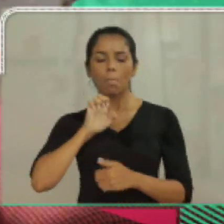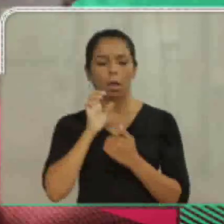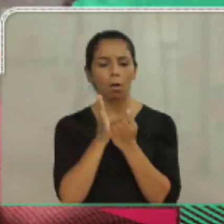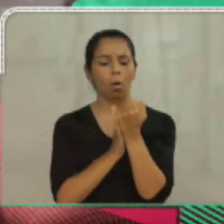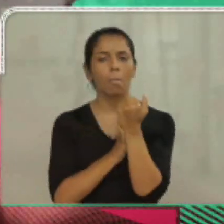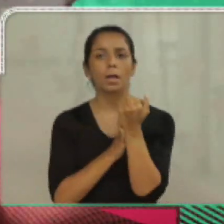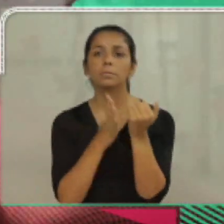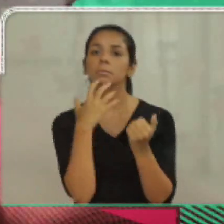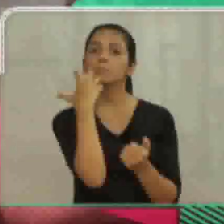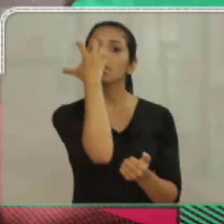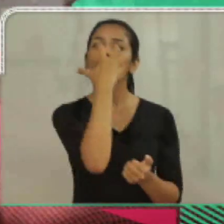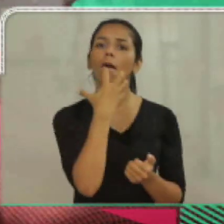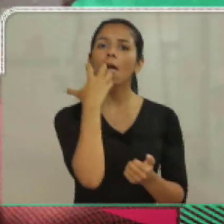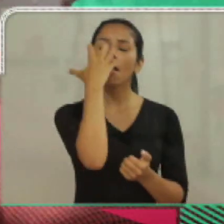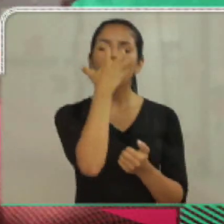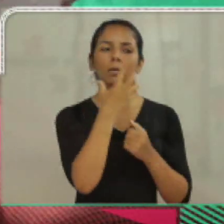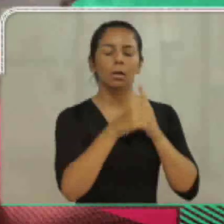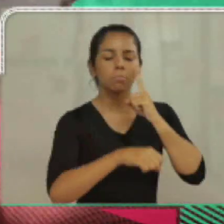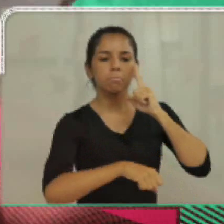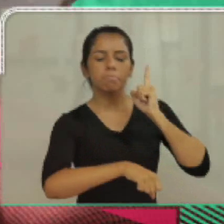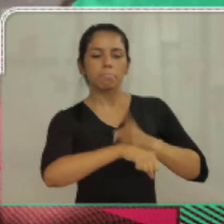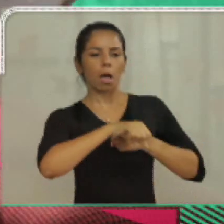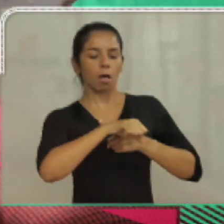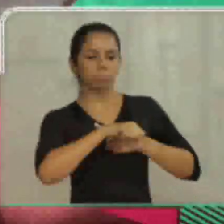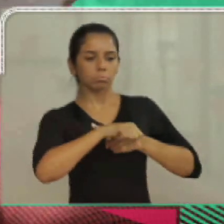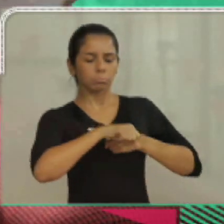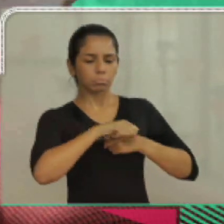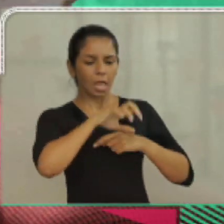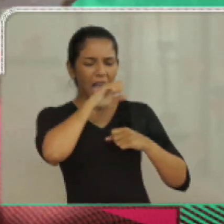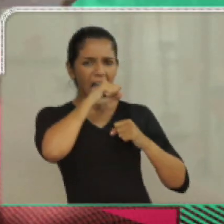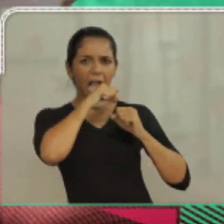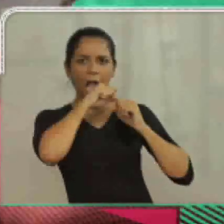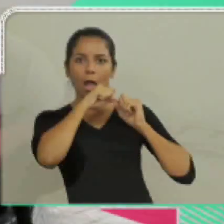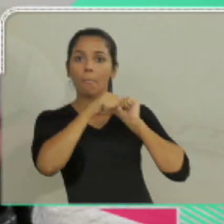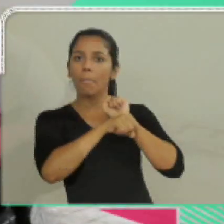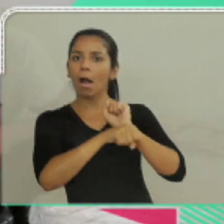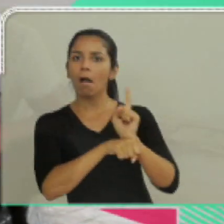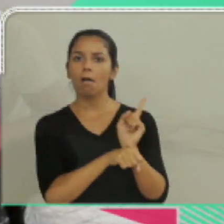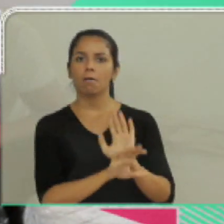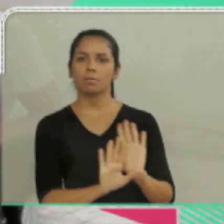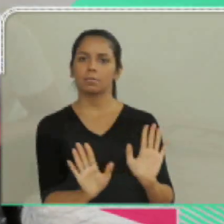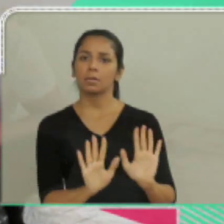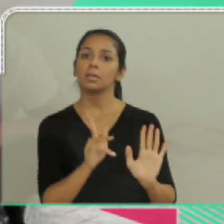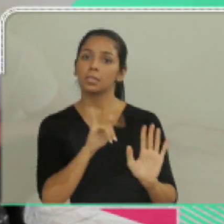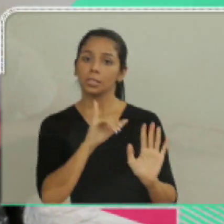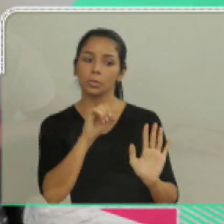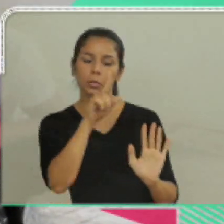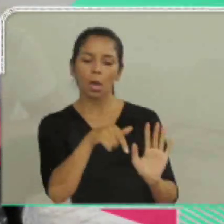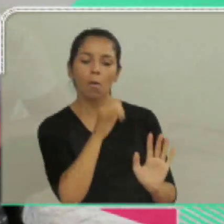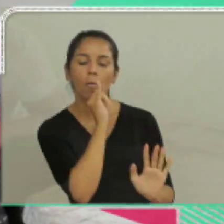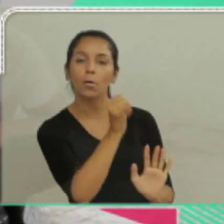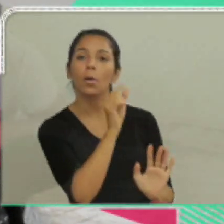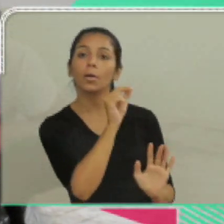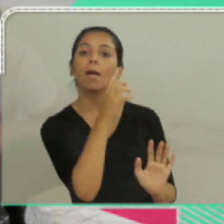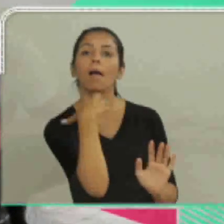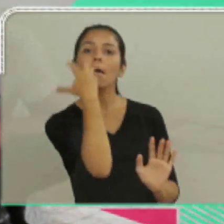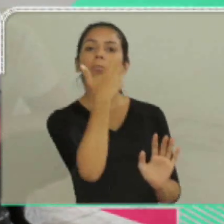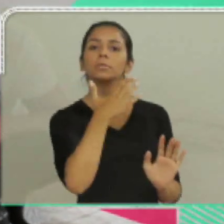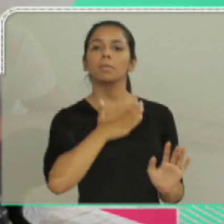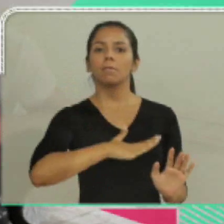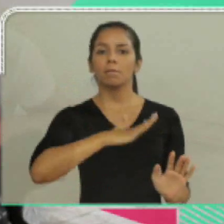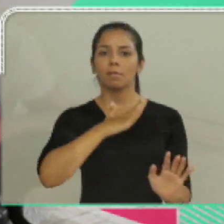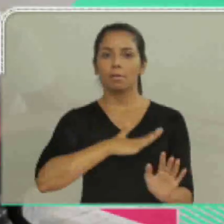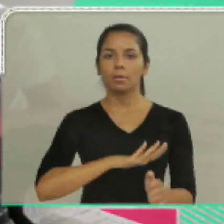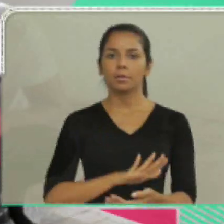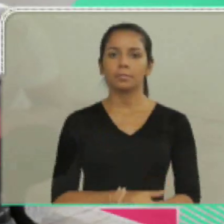tendo crise, se mordendo, se autoagredindo, e a mãe começa a cantar. E na mesma hora, ele para de se